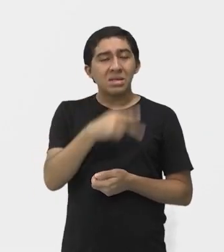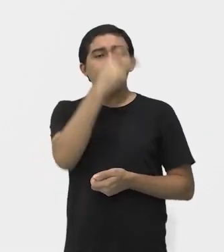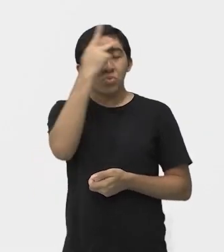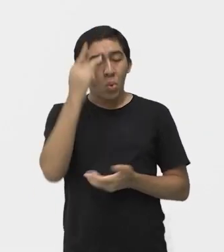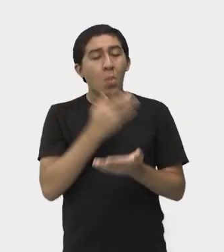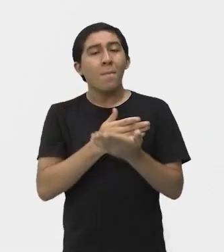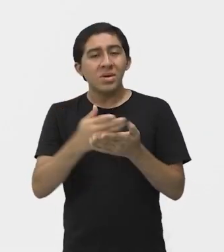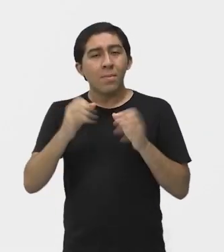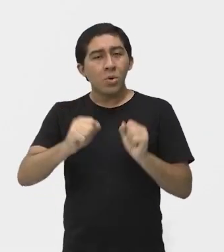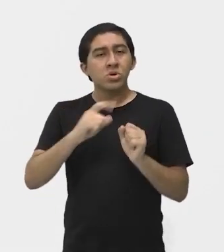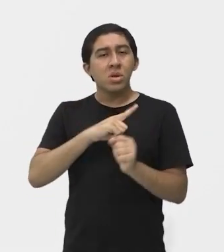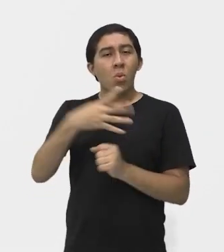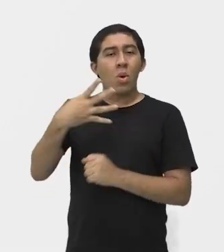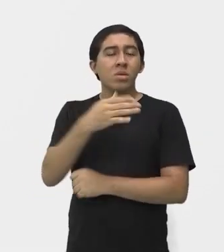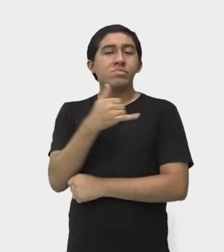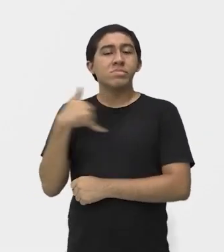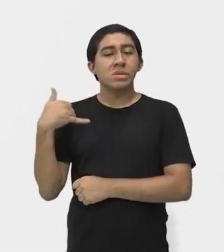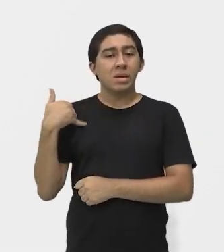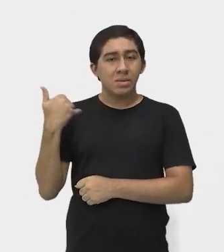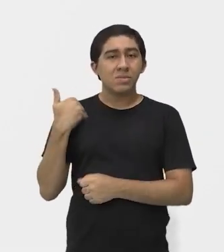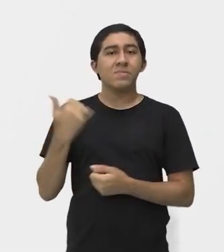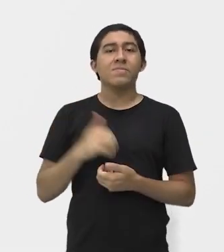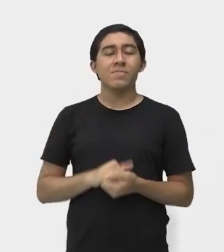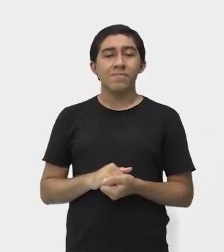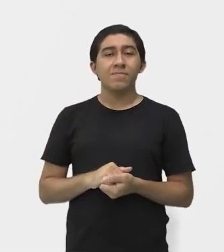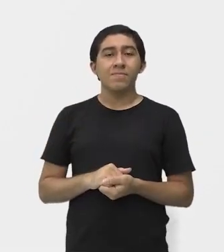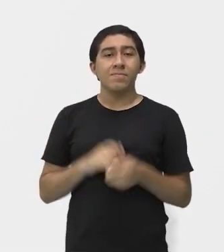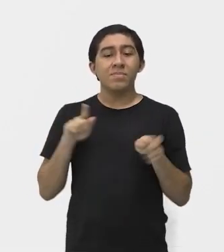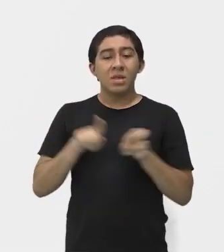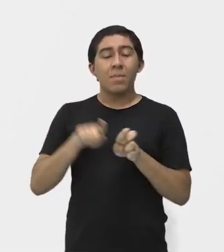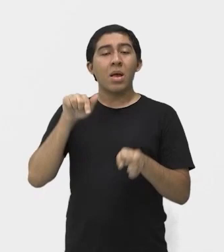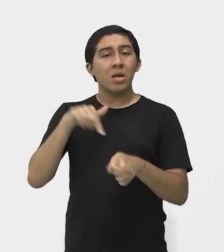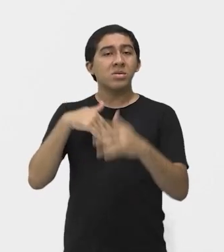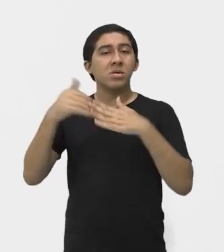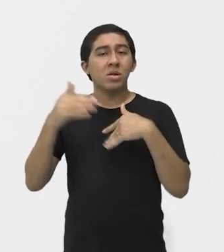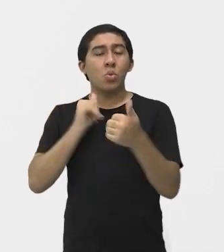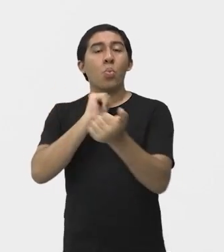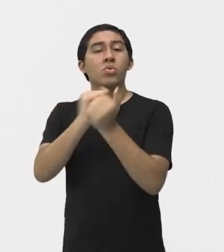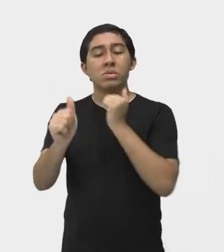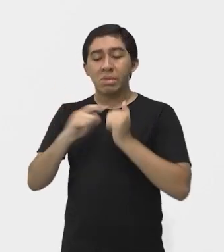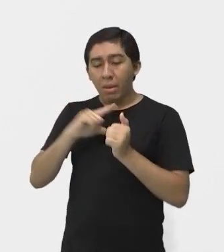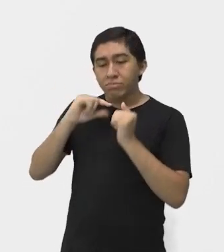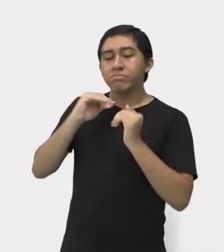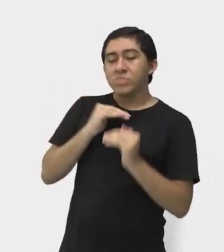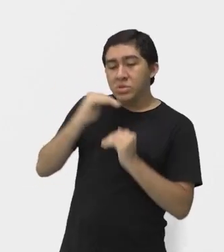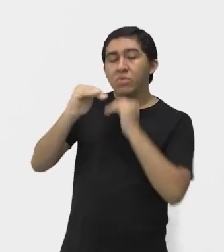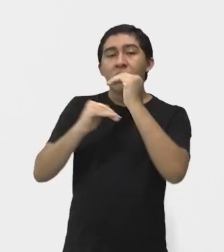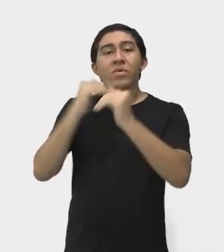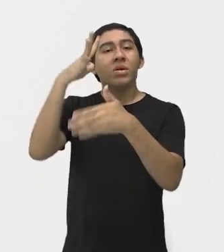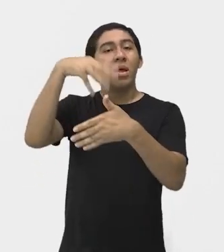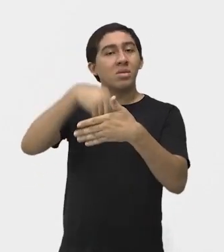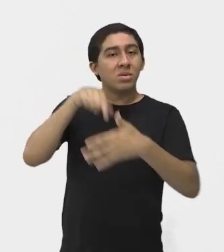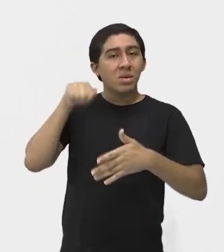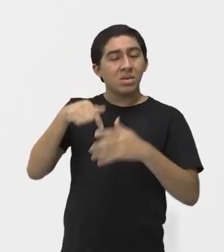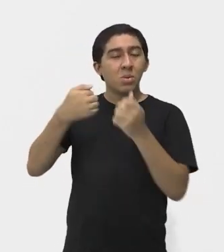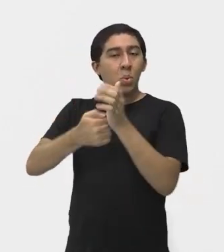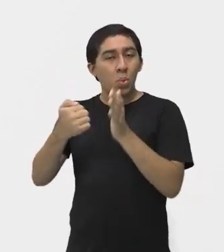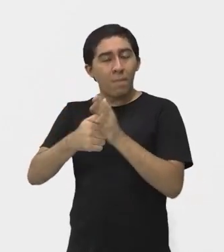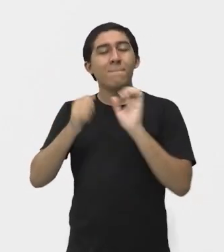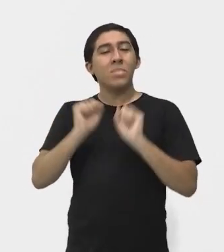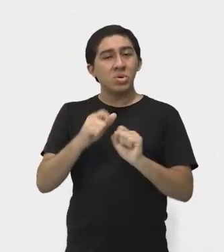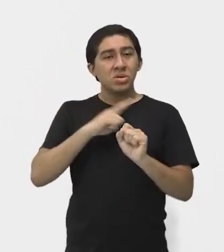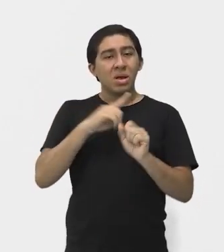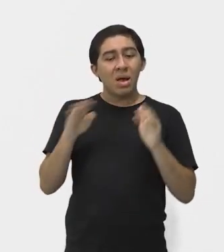pode ser a partir dos 4 anos de idade, tá bom? E o atleta, ele vai evoluindo dentro da modalidade e ele pode chegar